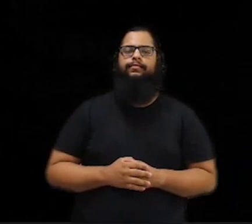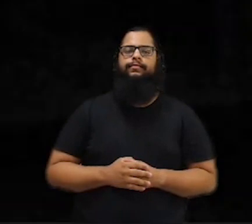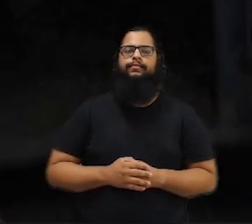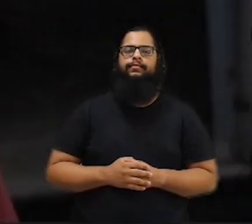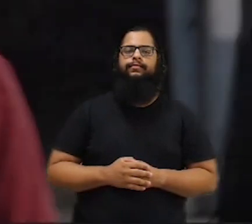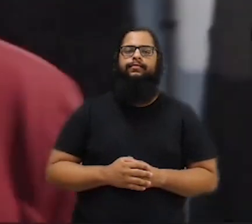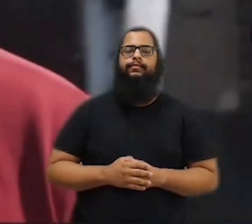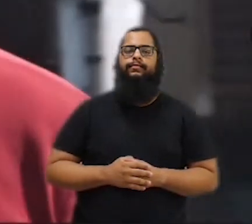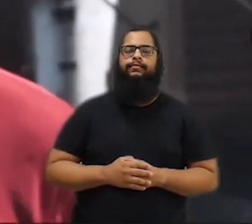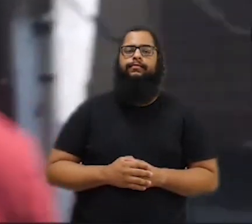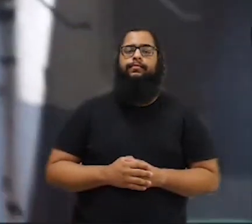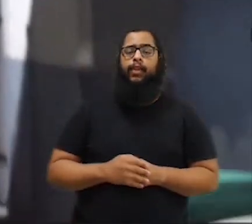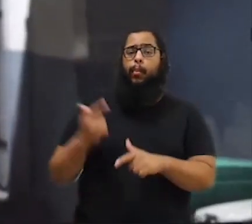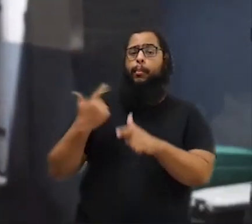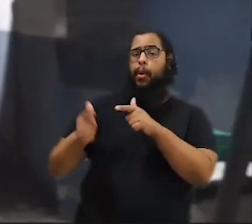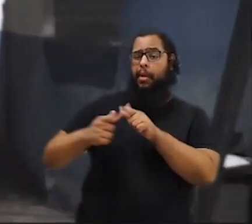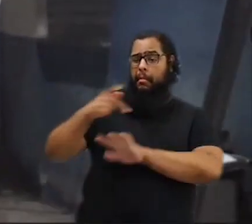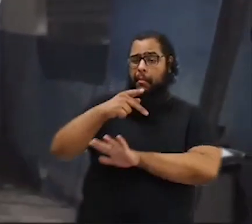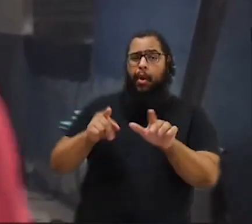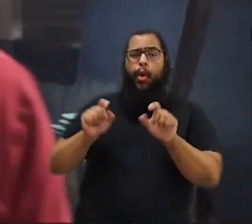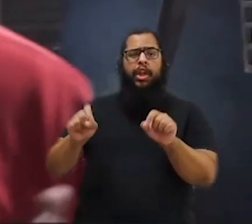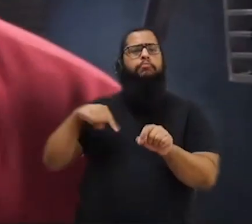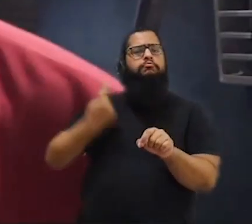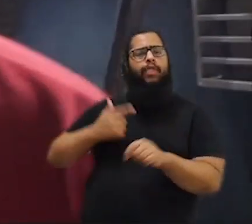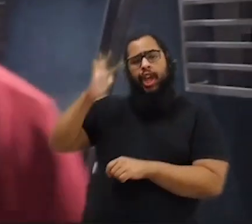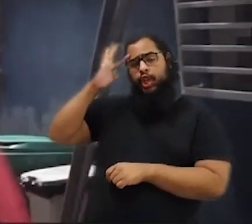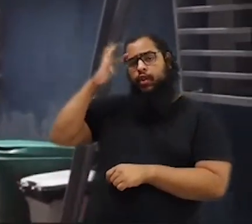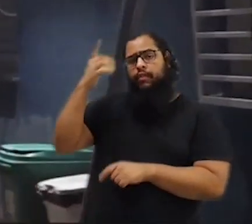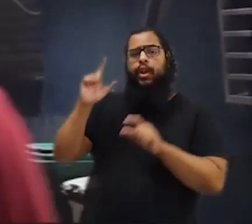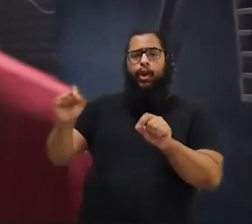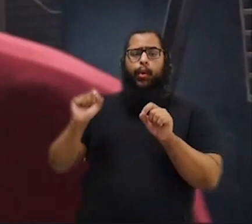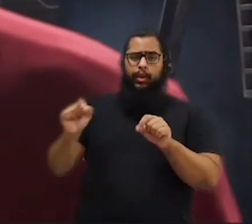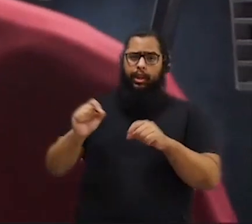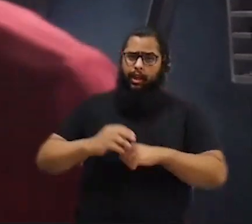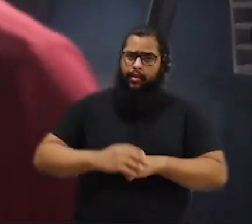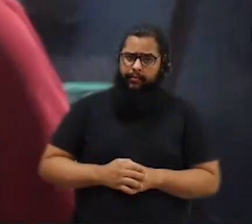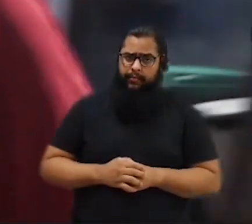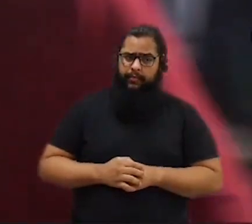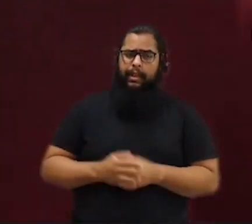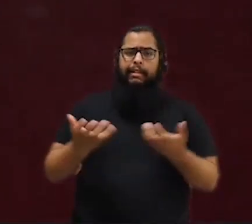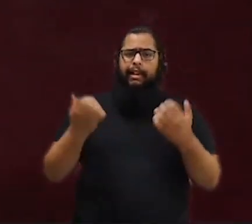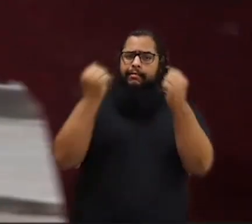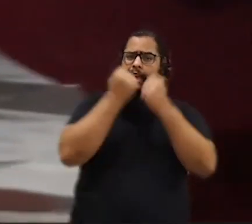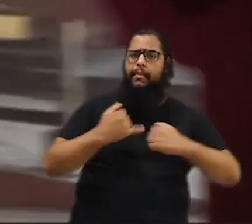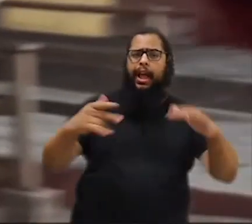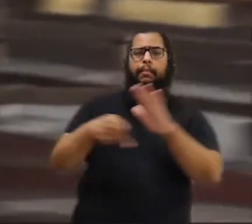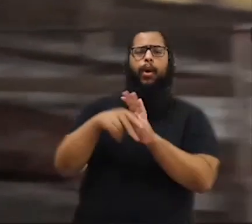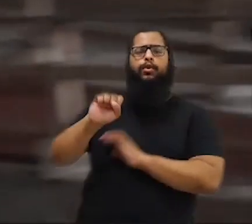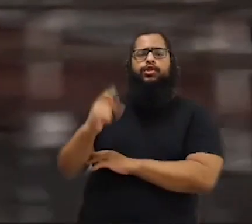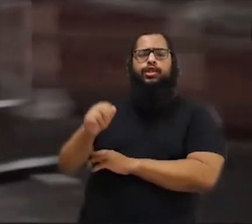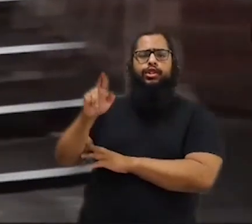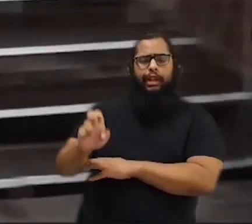O problema da Poli, nós vamos resolver com os bichos correndo. Parque bancada na Cher,